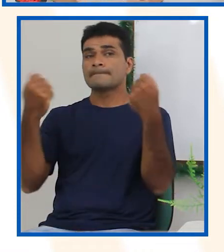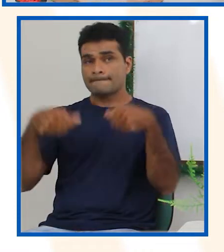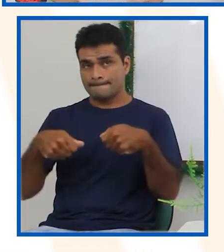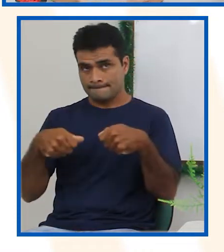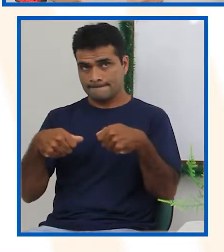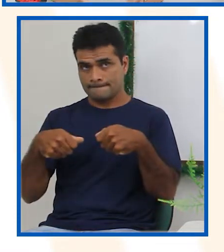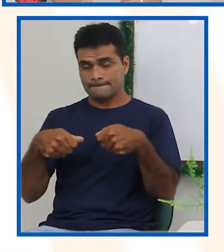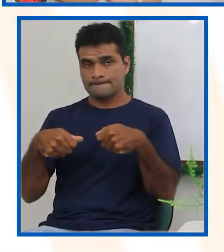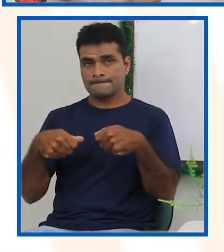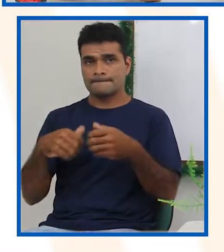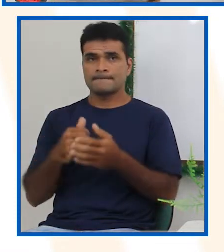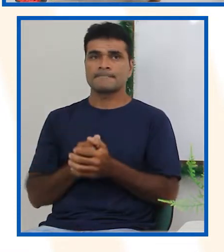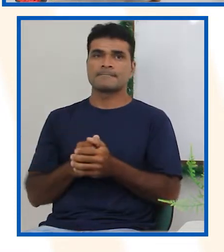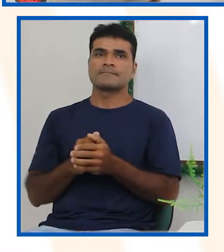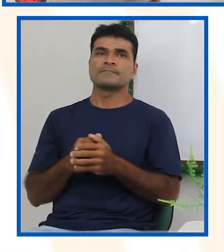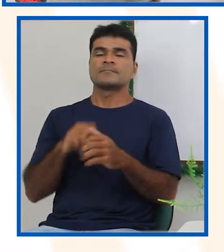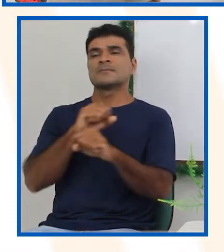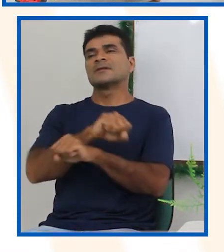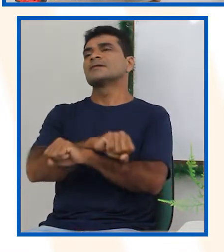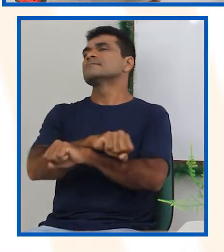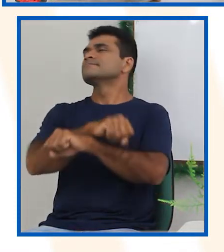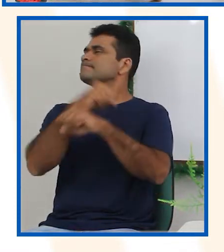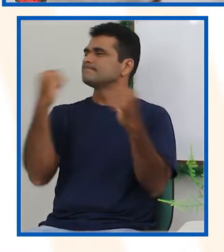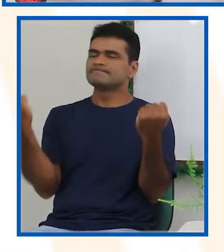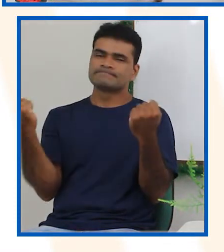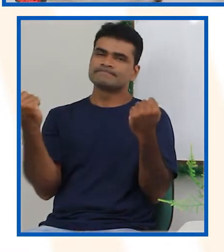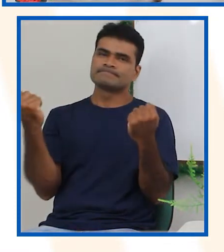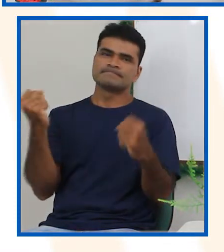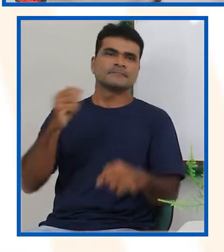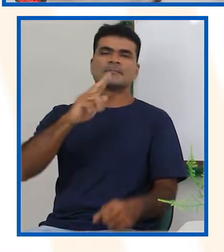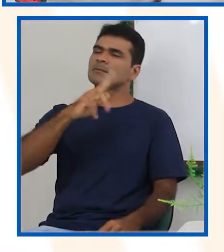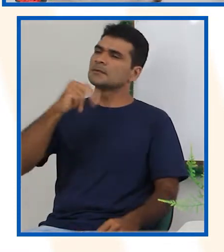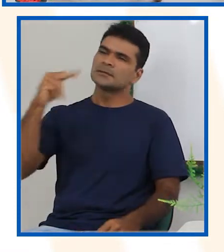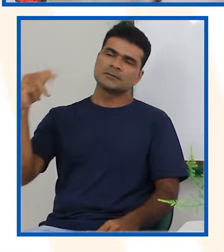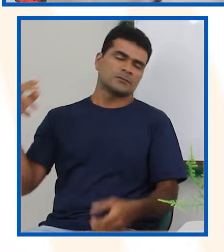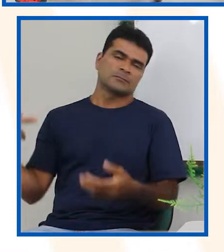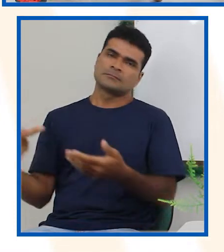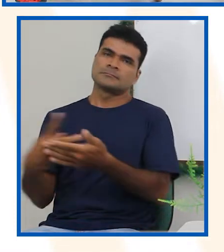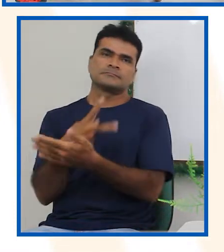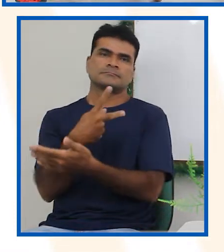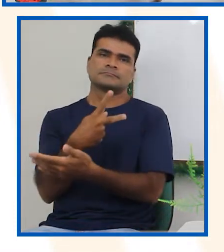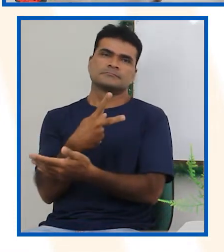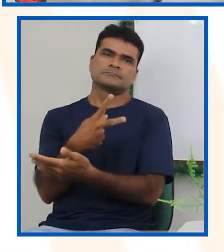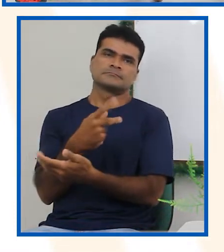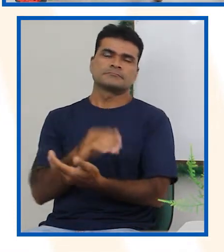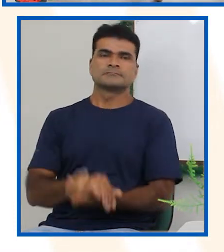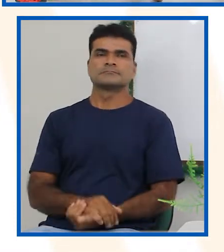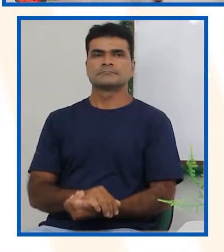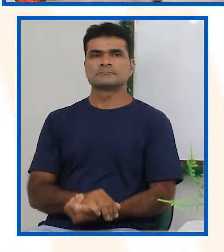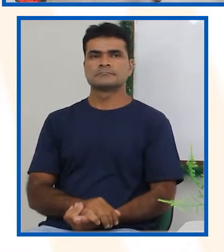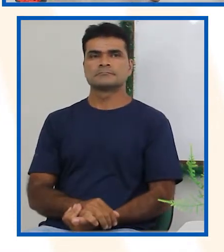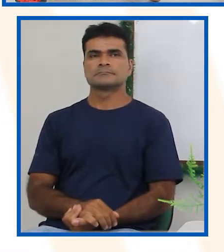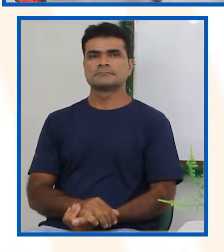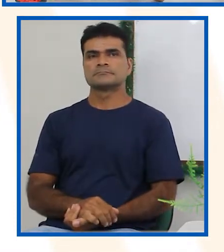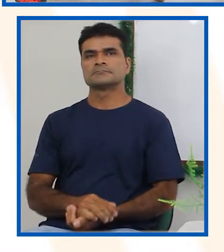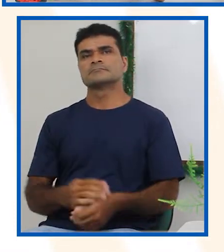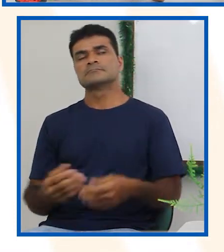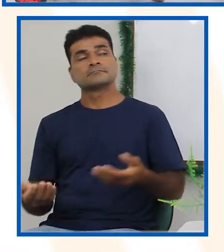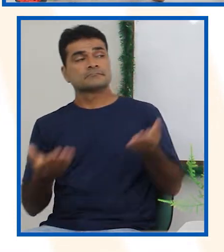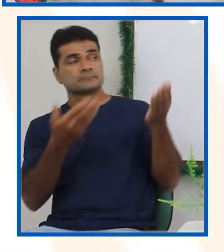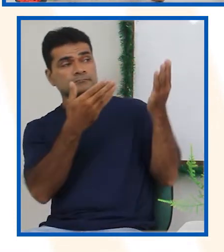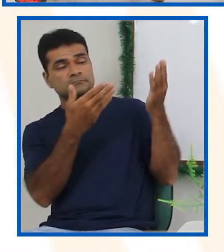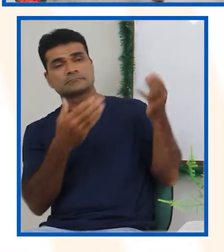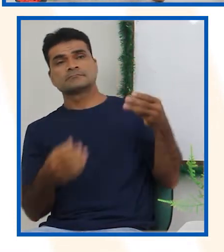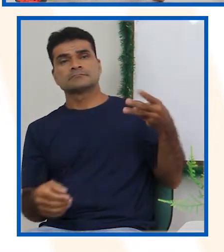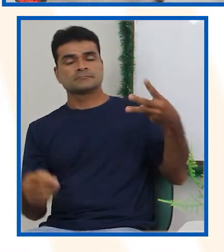impossível é o que é certo que não vai acontecer. Não corre o risco de acontecer. Por exemplo, na